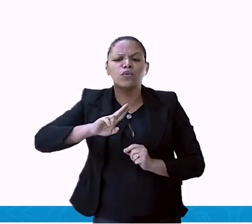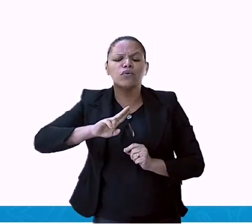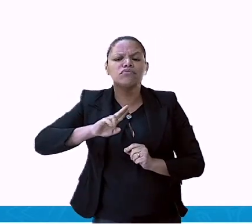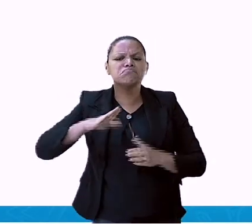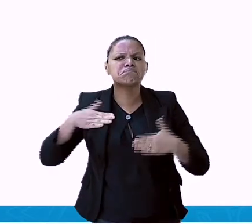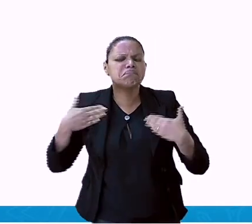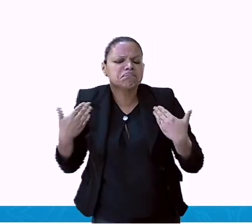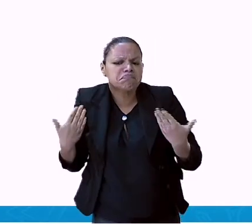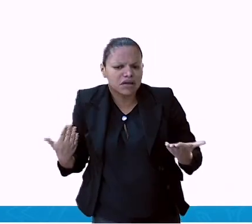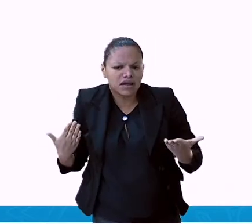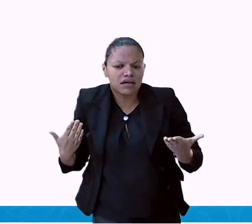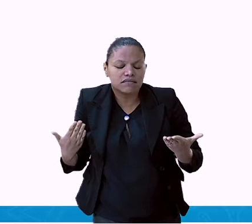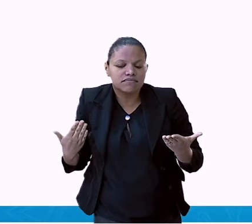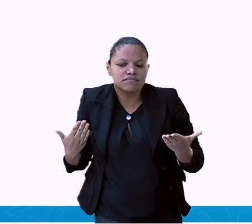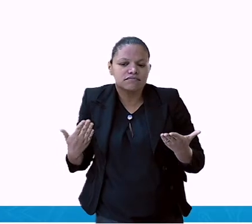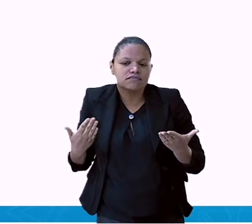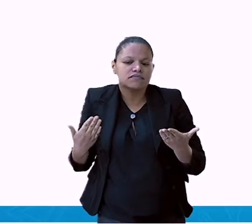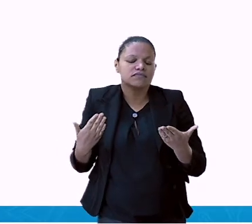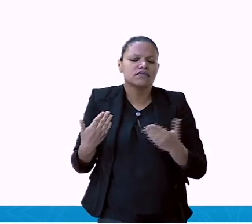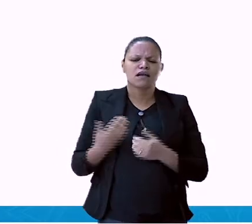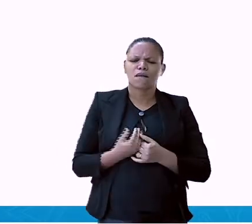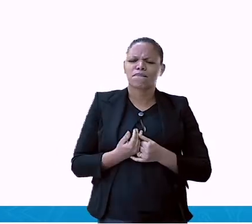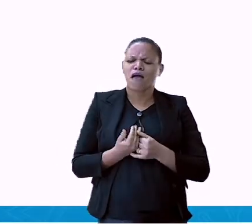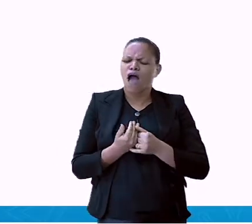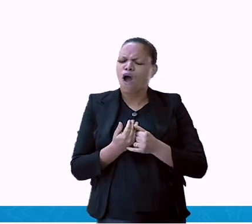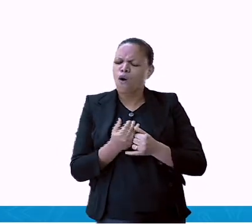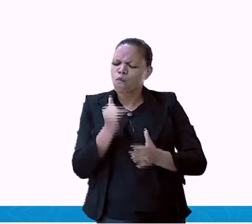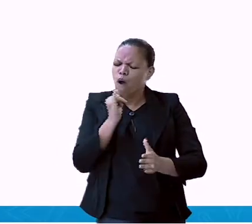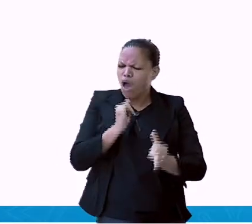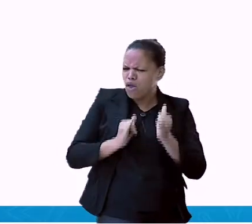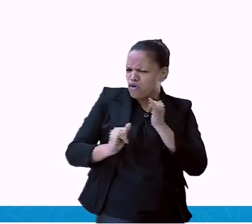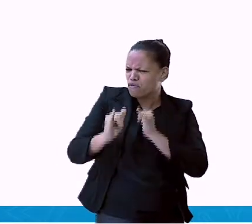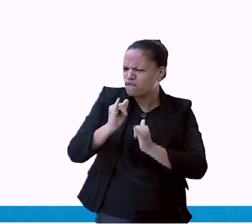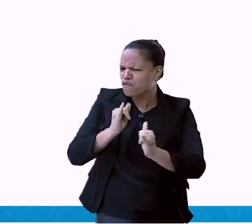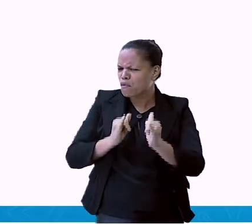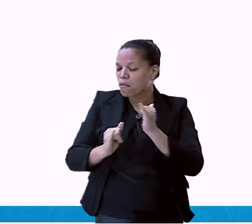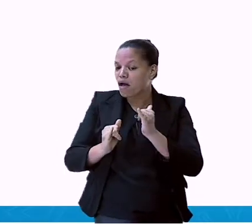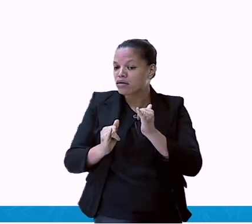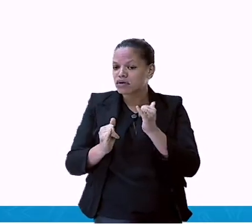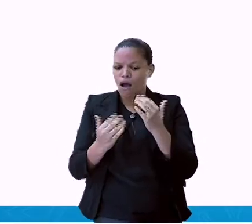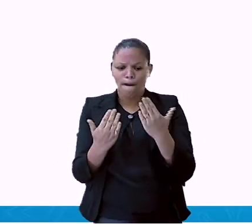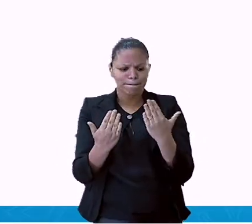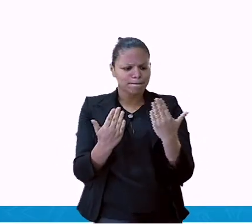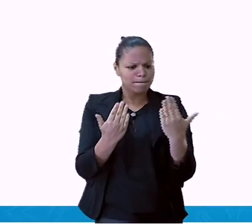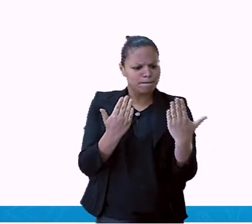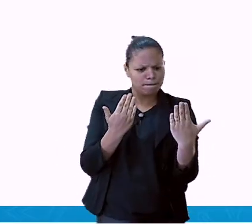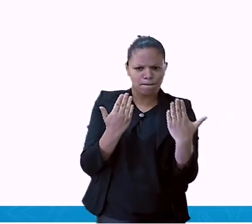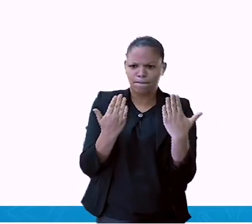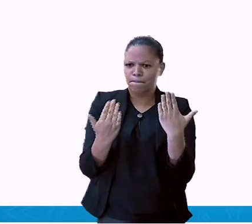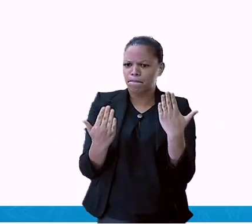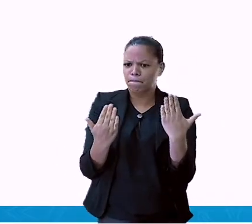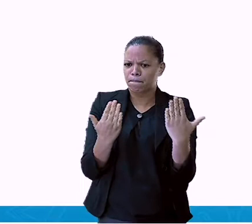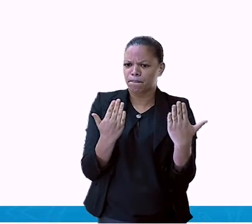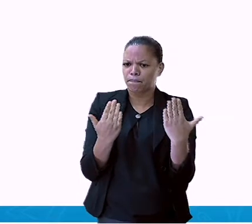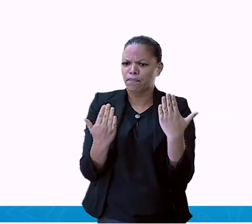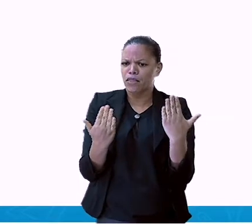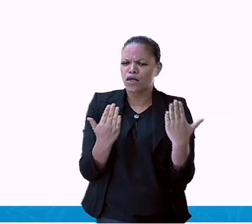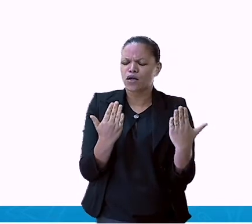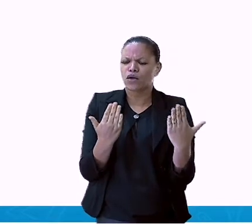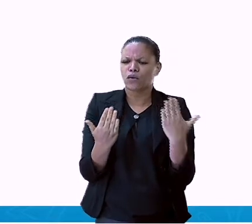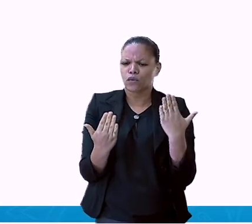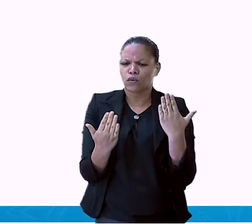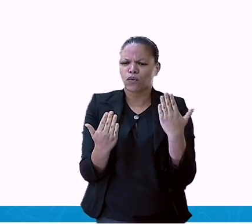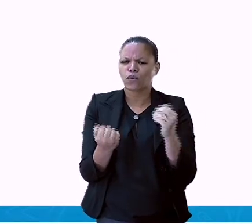entre uma informação entre outra. Então, basicamente, se eu vou criar uma informação e